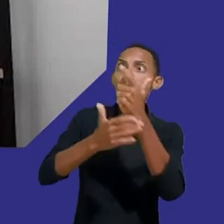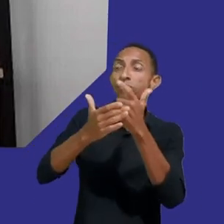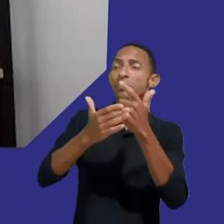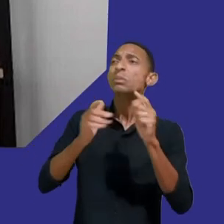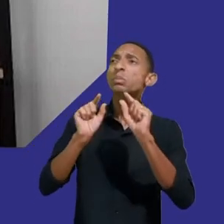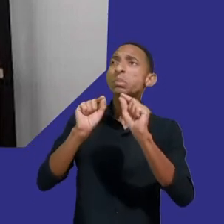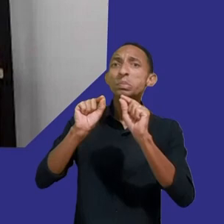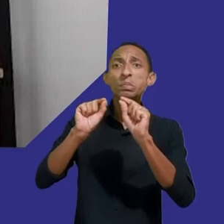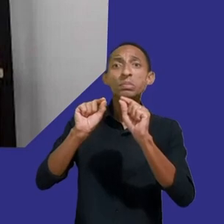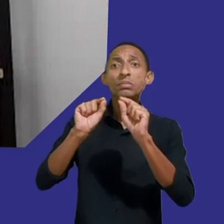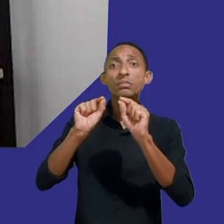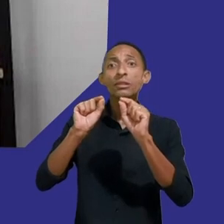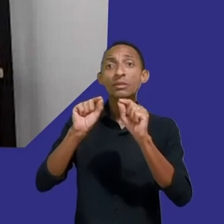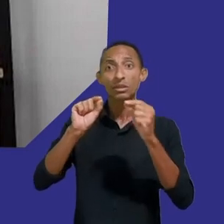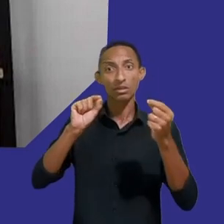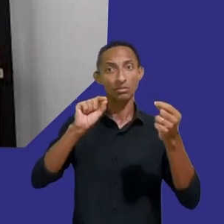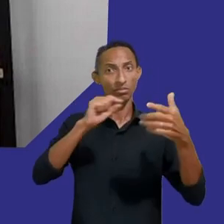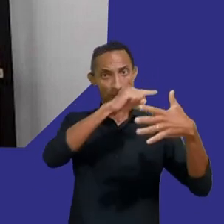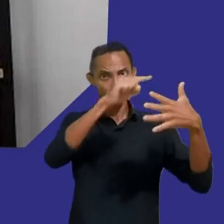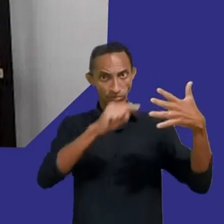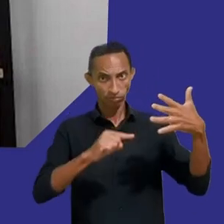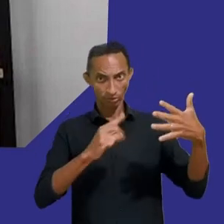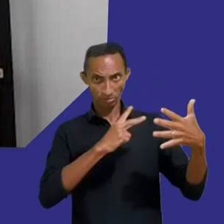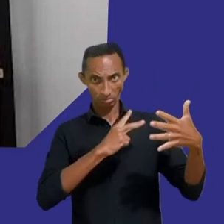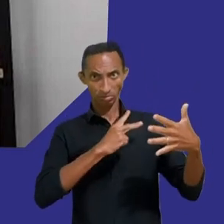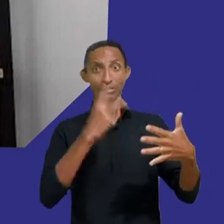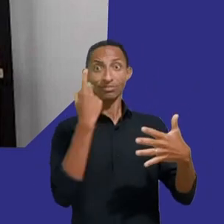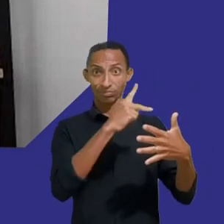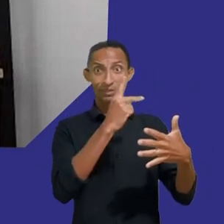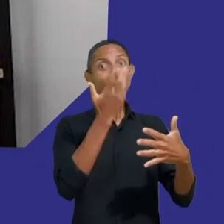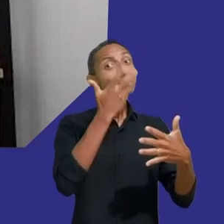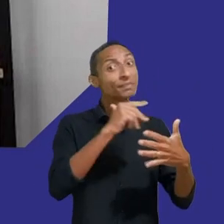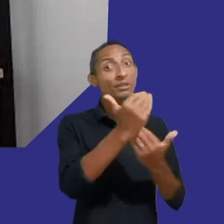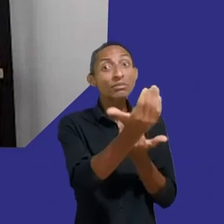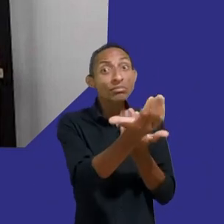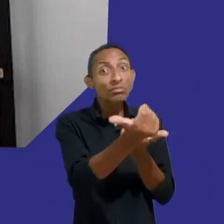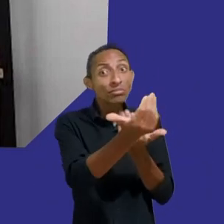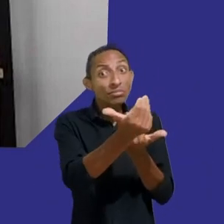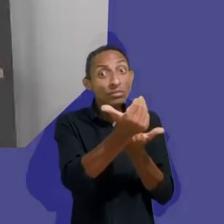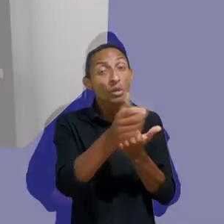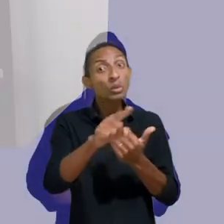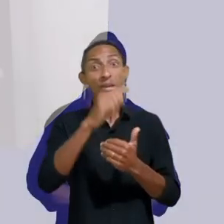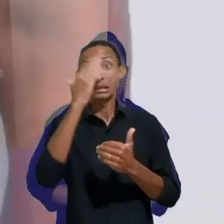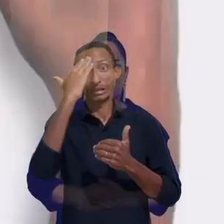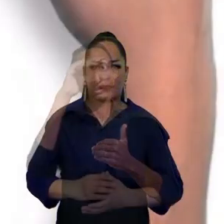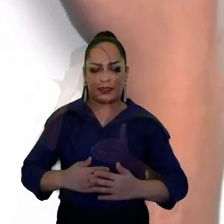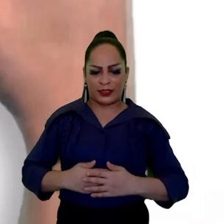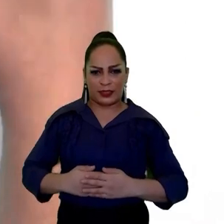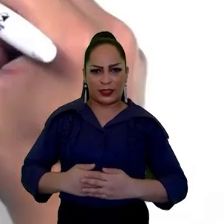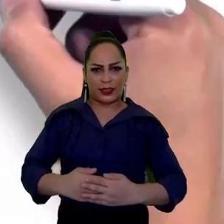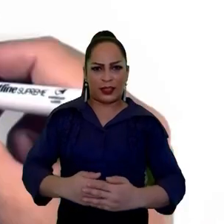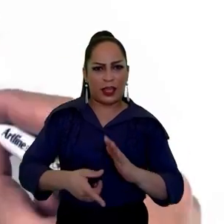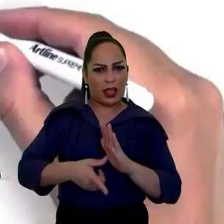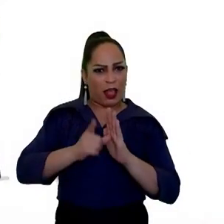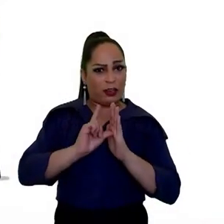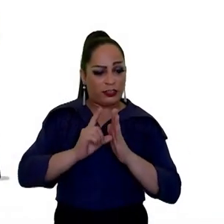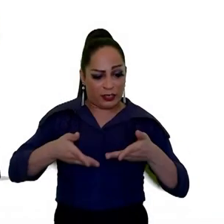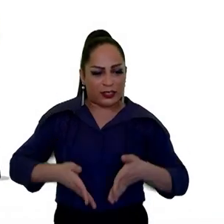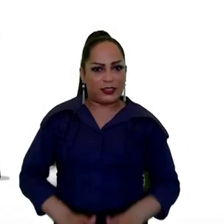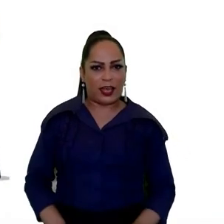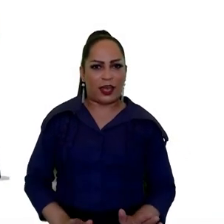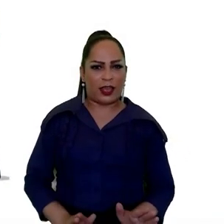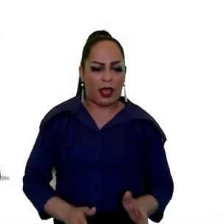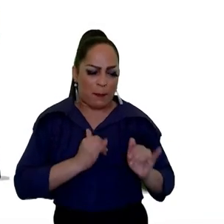dados pessoais de crianças e adolescentes é algo que a gente tem que entender e ficar muito de olho. Antes mesmo de uma criança nascer,